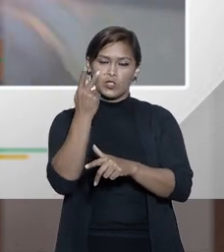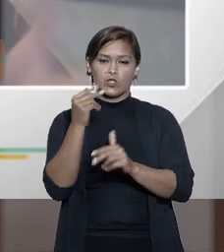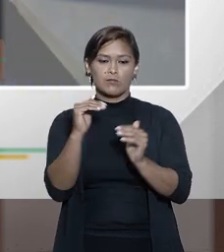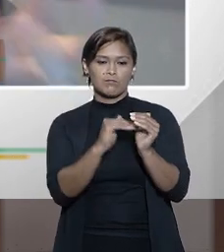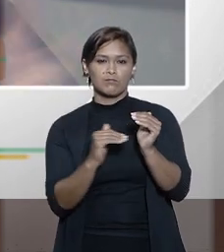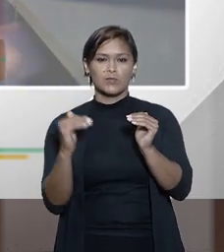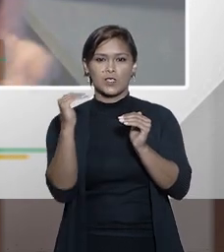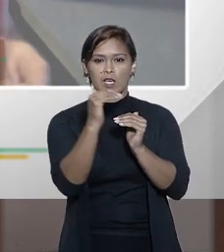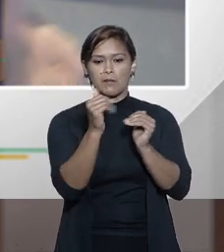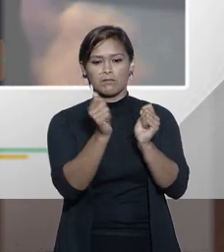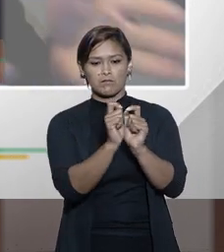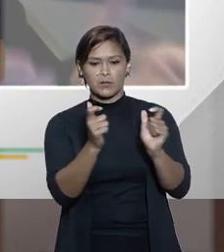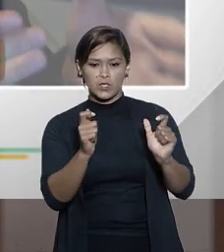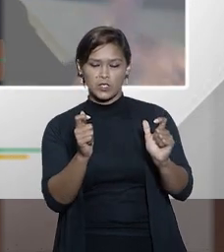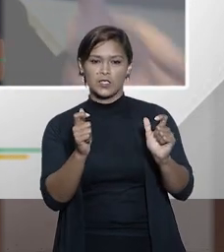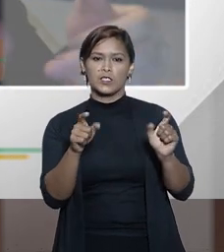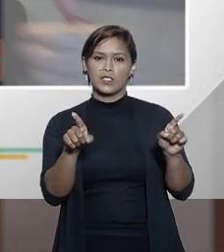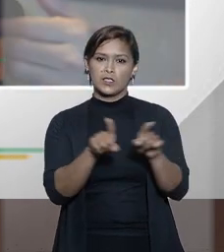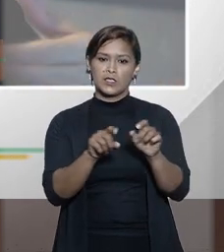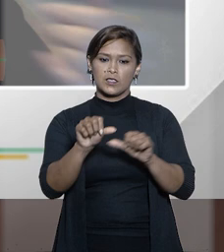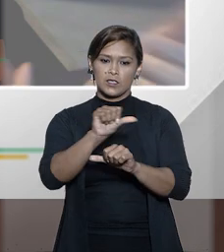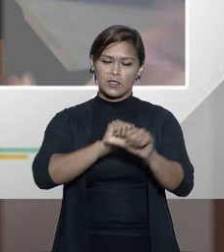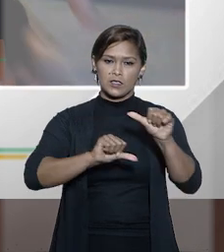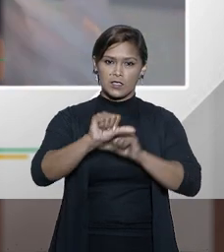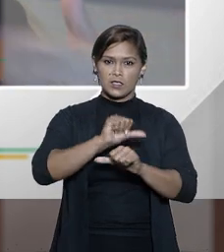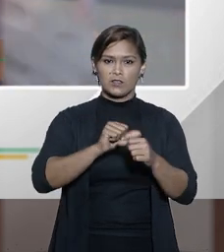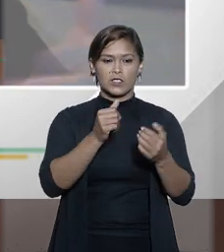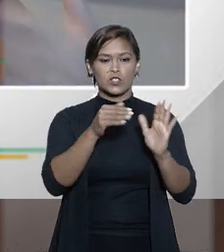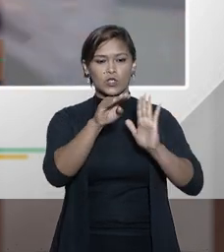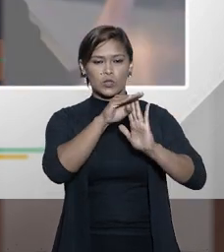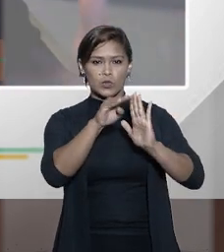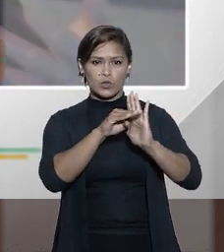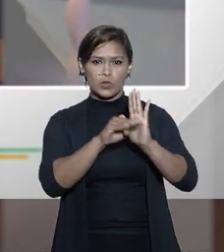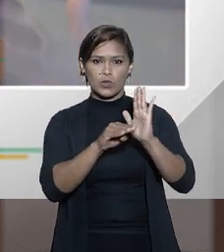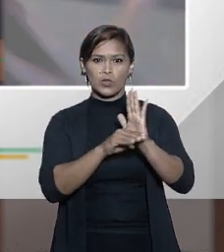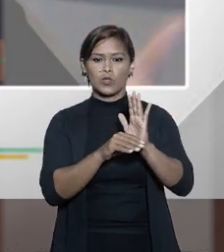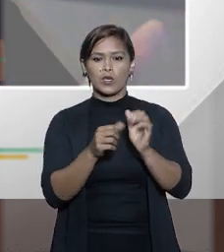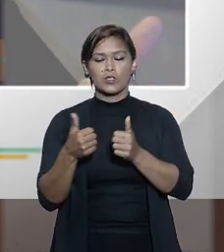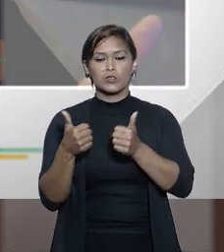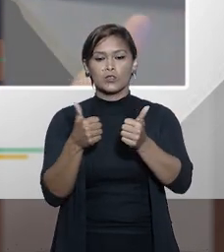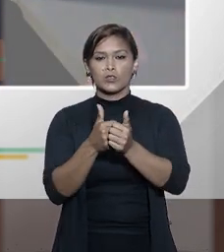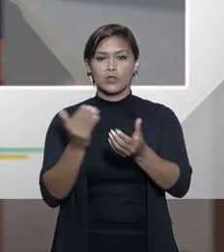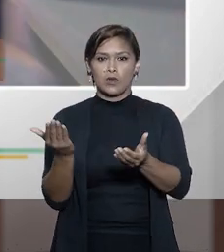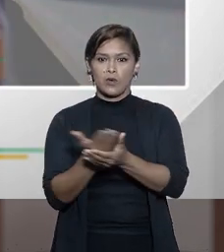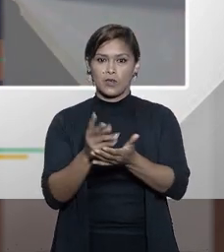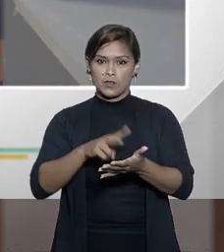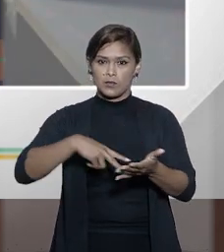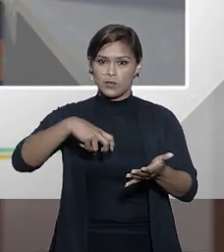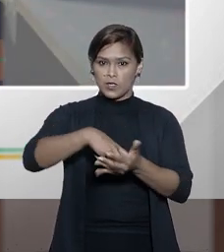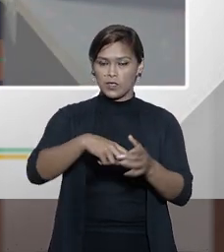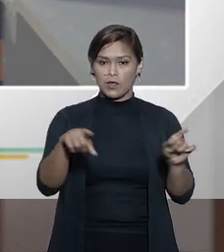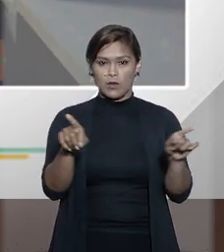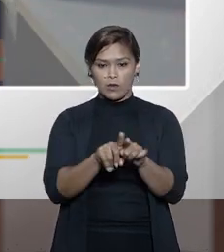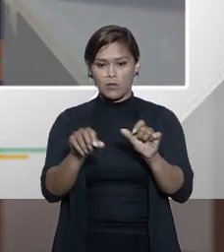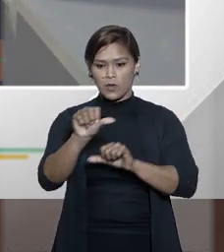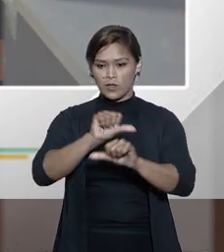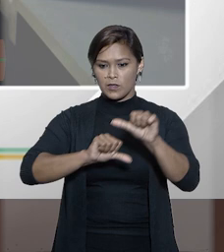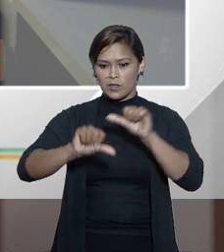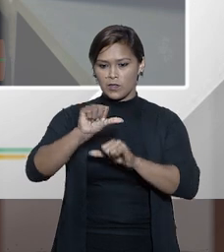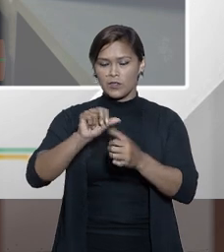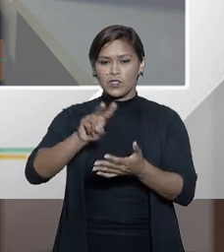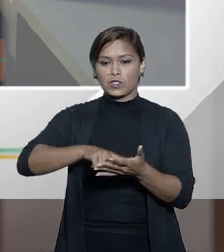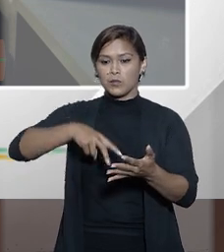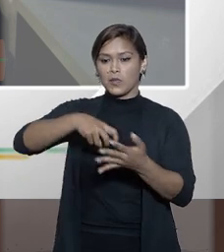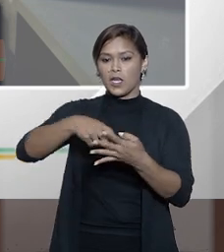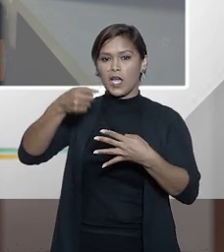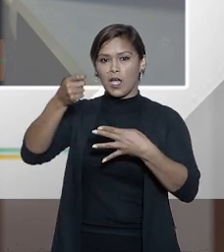encobriria abrangeria tanto a transferência dos procedimentos instrutórios de uma ação penal quanto a transferência de uma